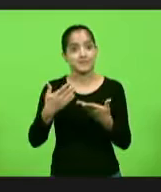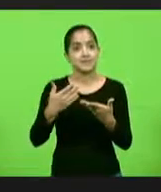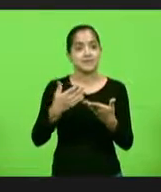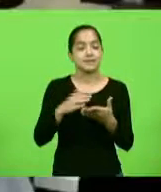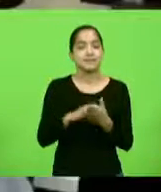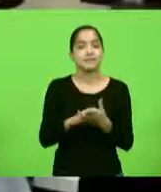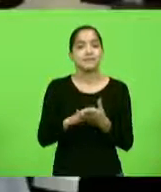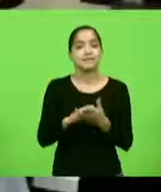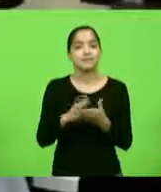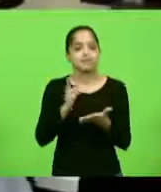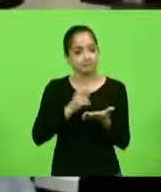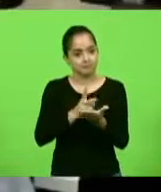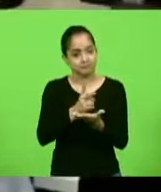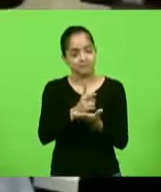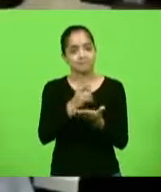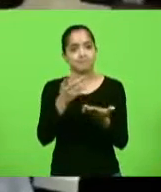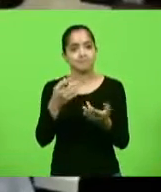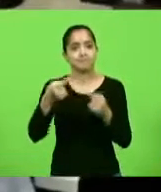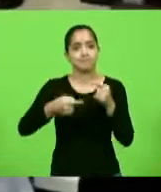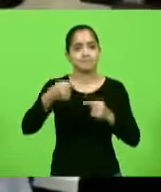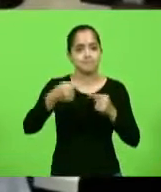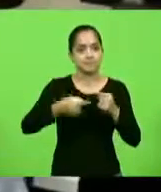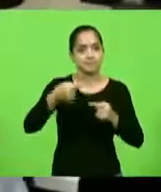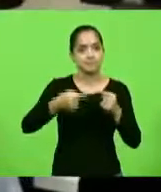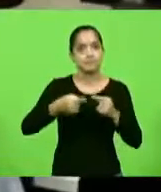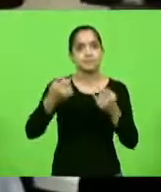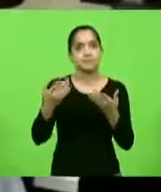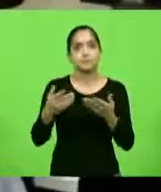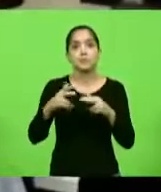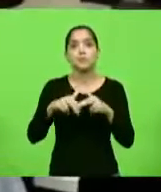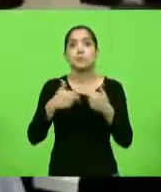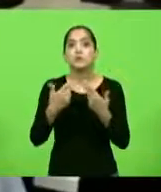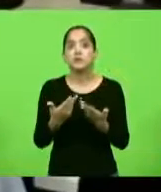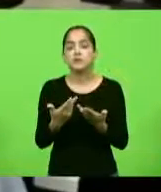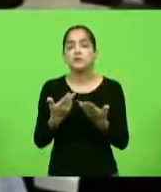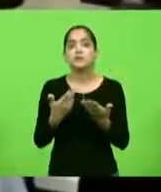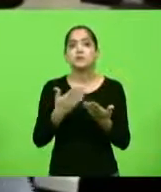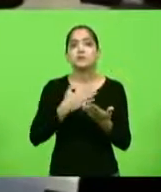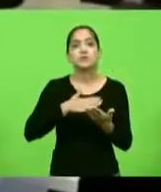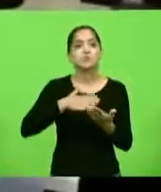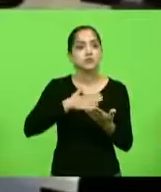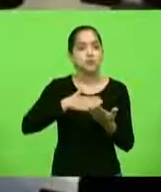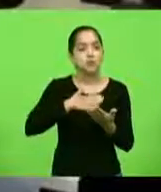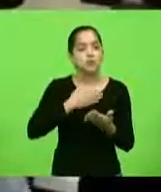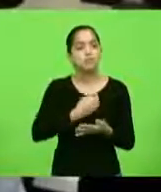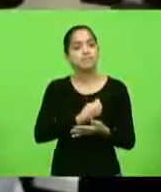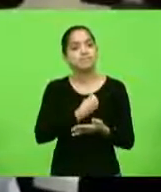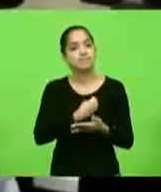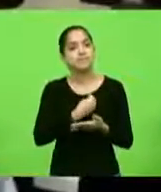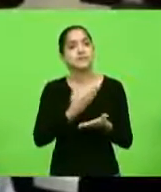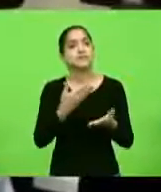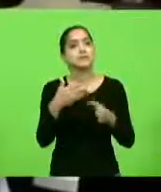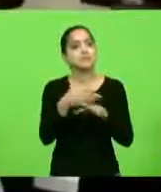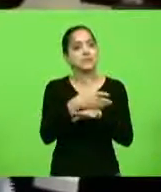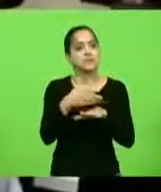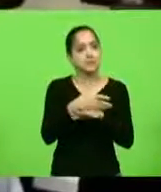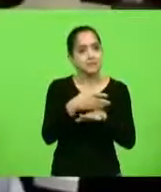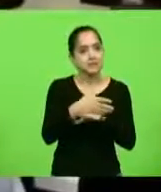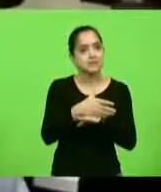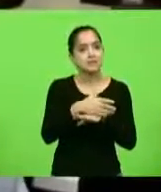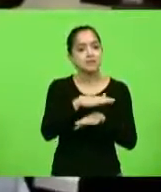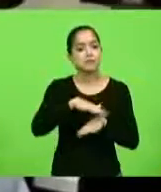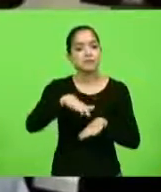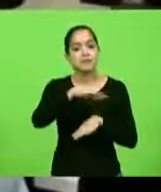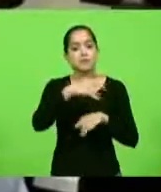isso aí, a política, é isso aí, o parlamento, por isso que a gente adora tanto essa vida de participação dentro da política,